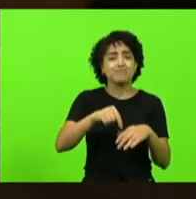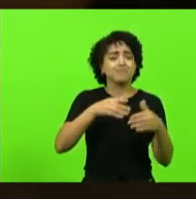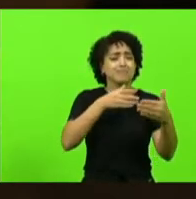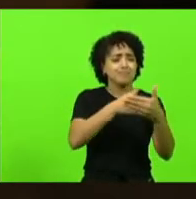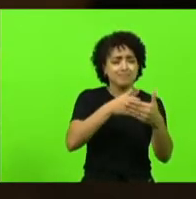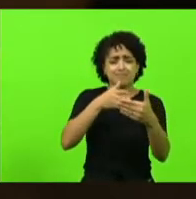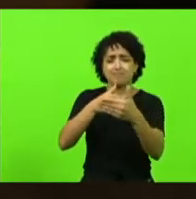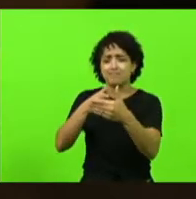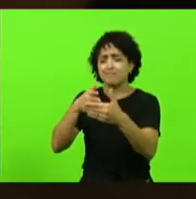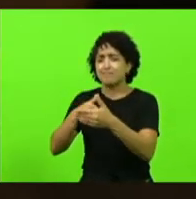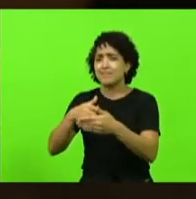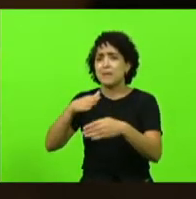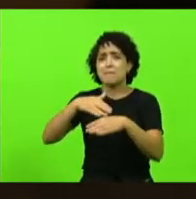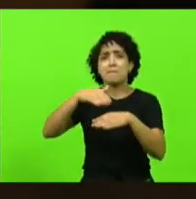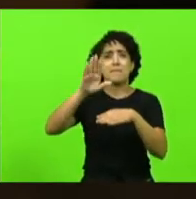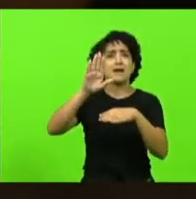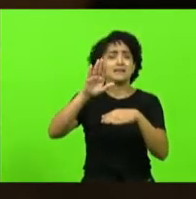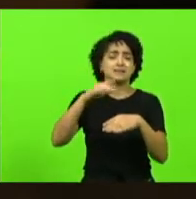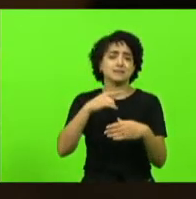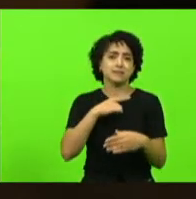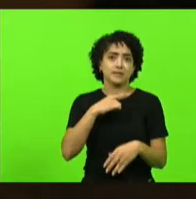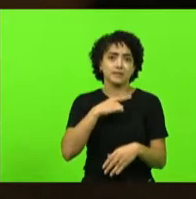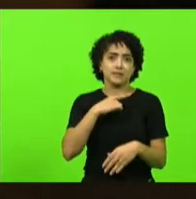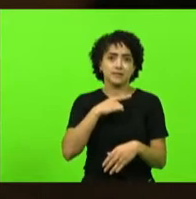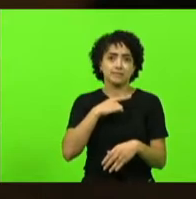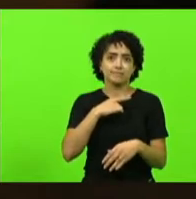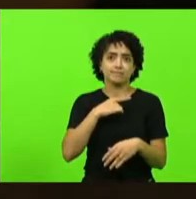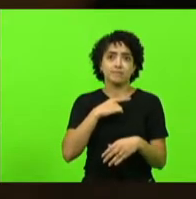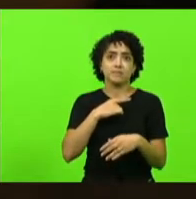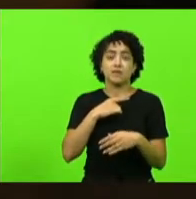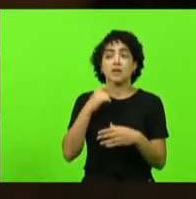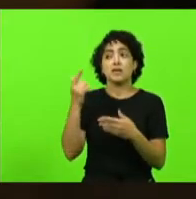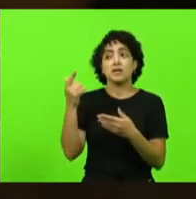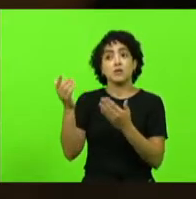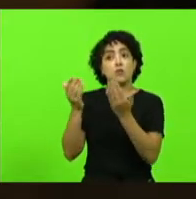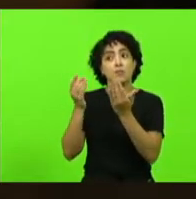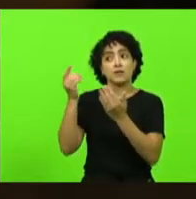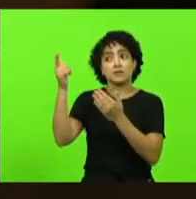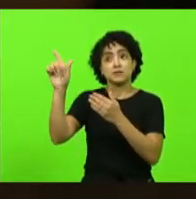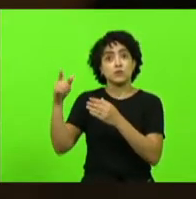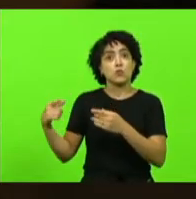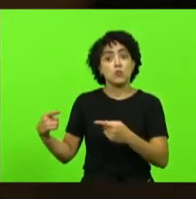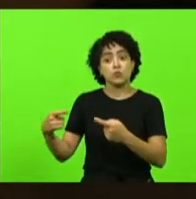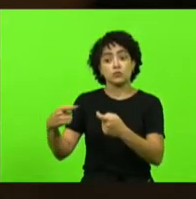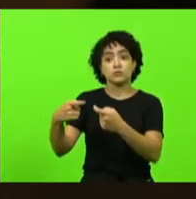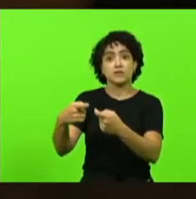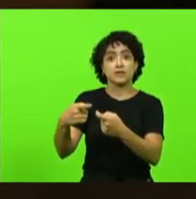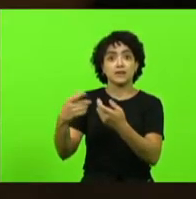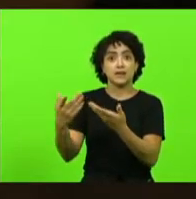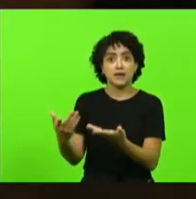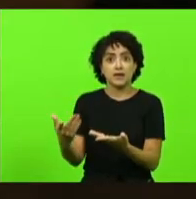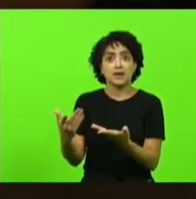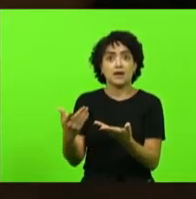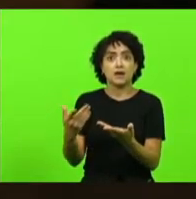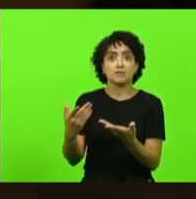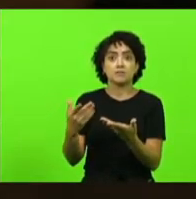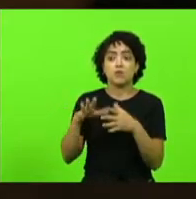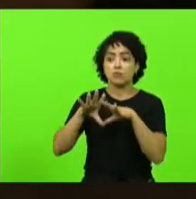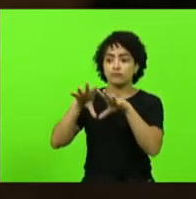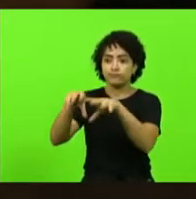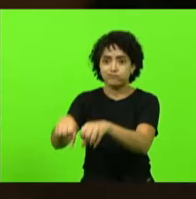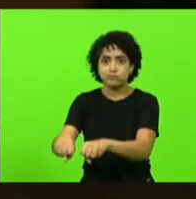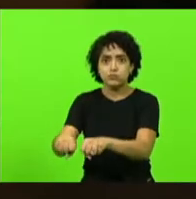que empreender em países onde você pode ser atingido por um míssil ou pode ter a sua cidade invadida